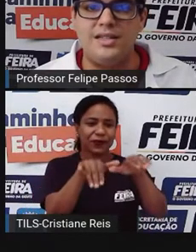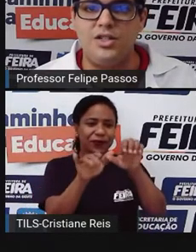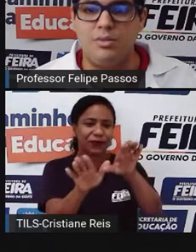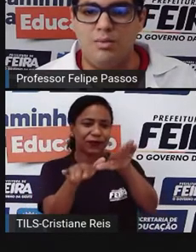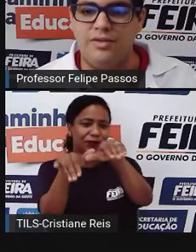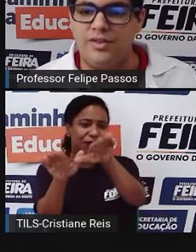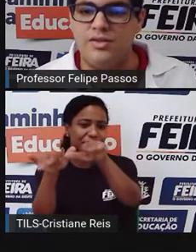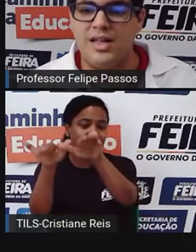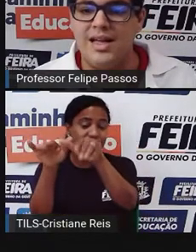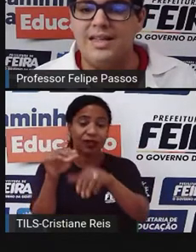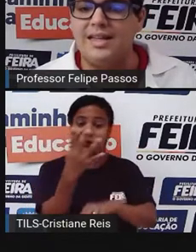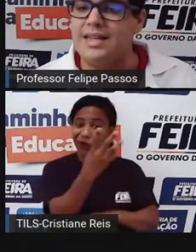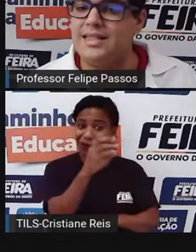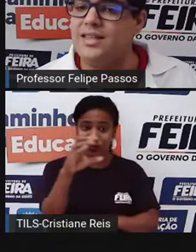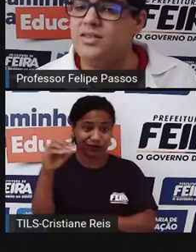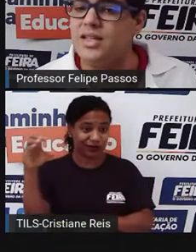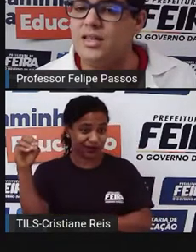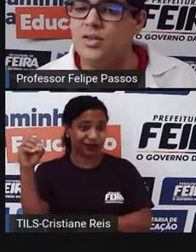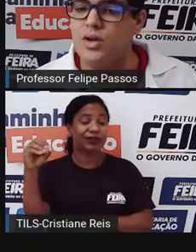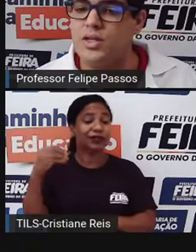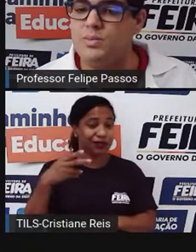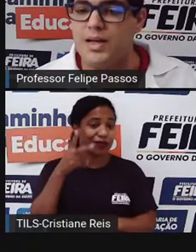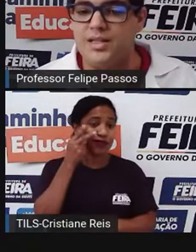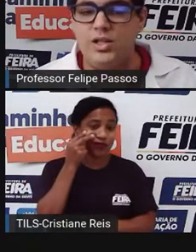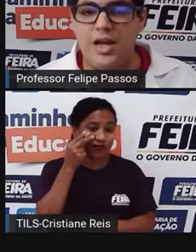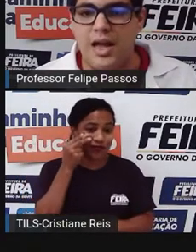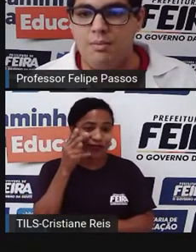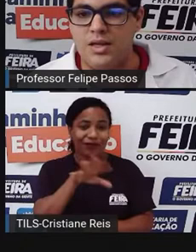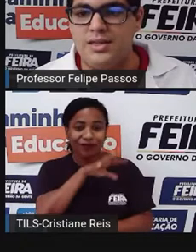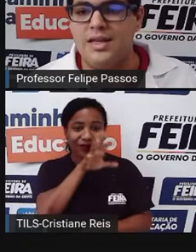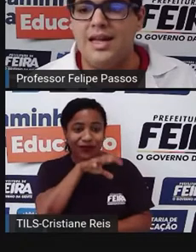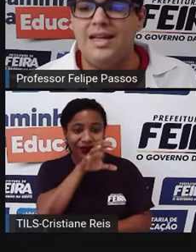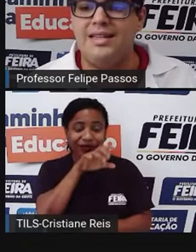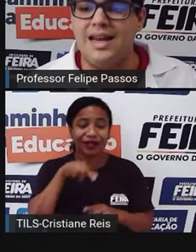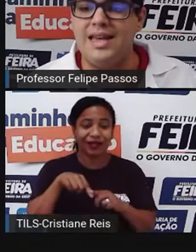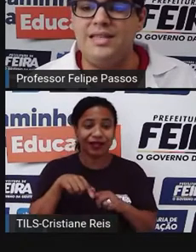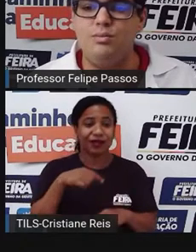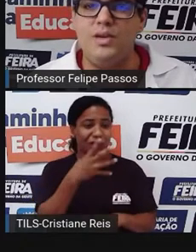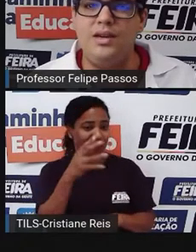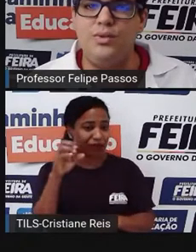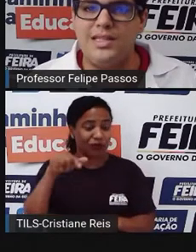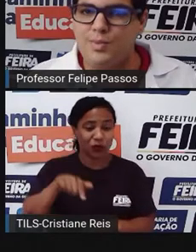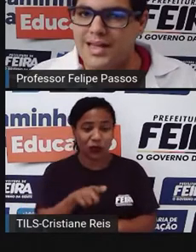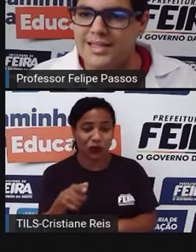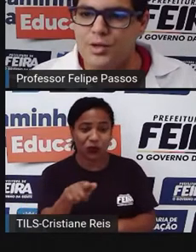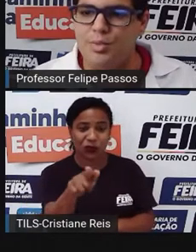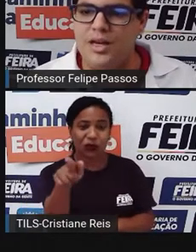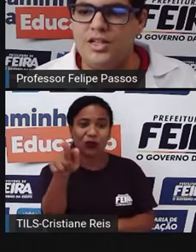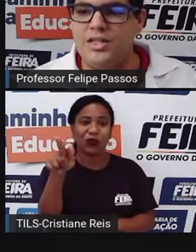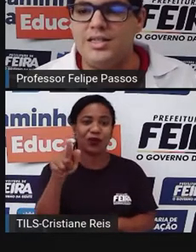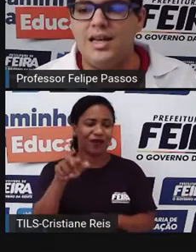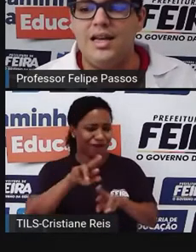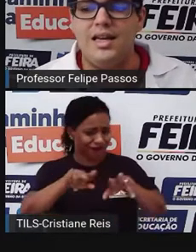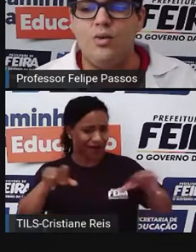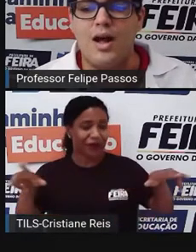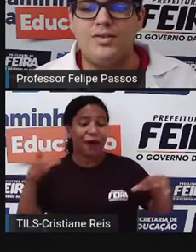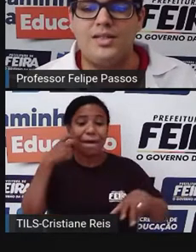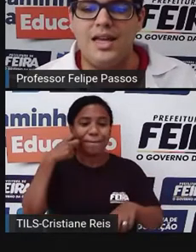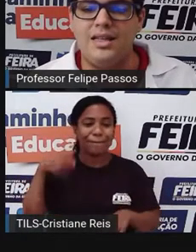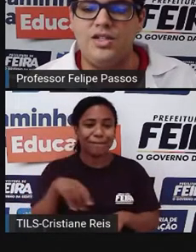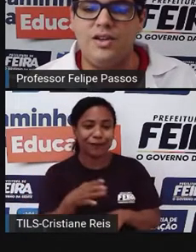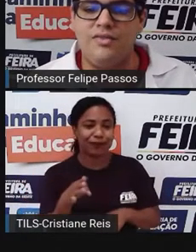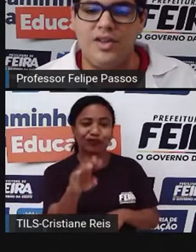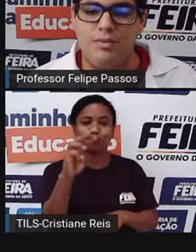espécies de mamíferos, 378 espécies de répteis, 3.000 espécies de peixes e